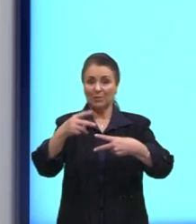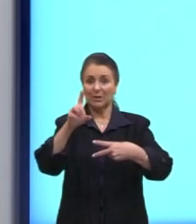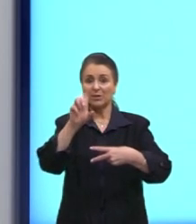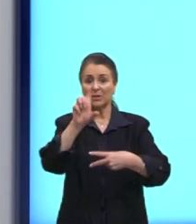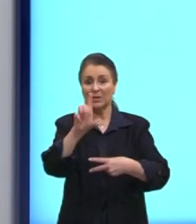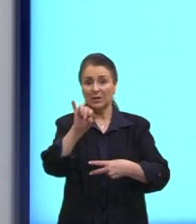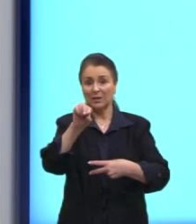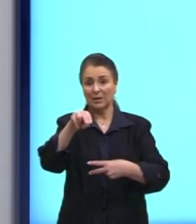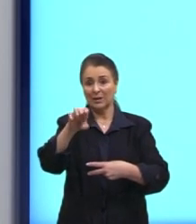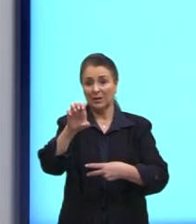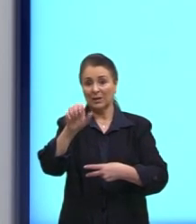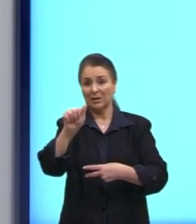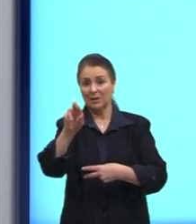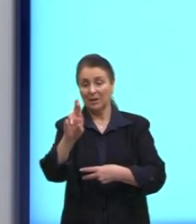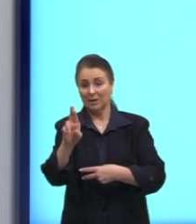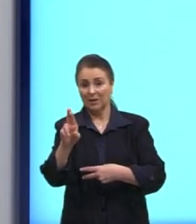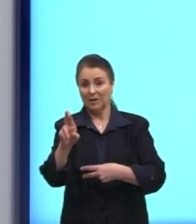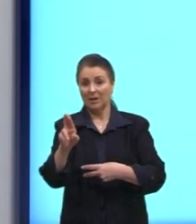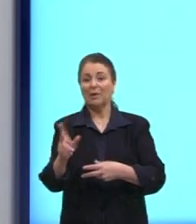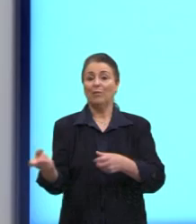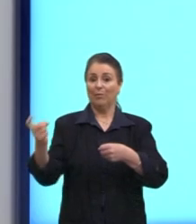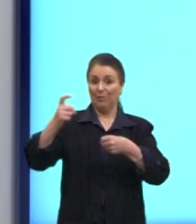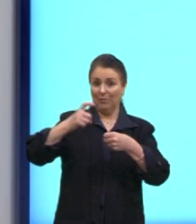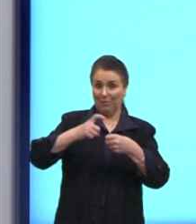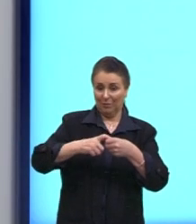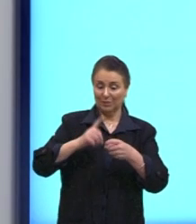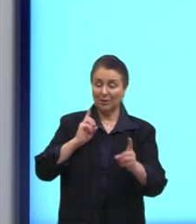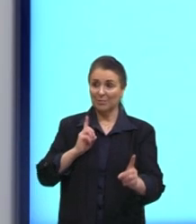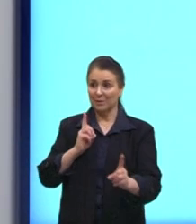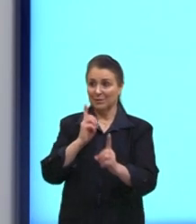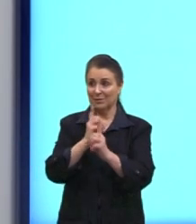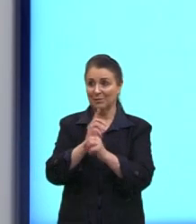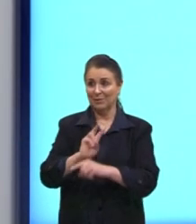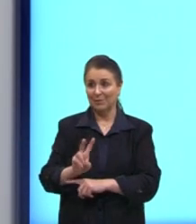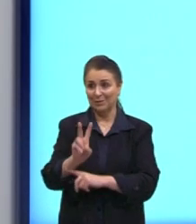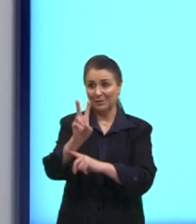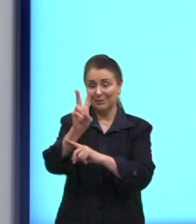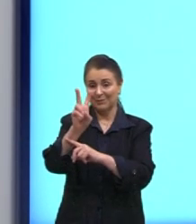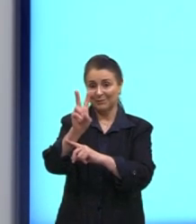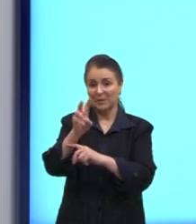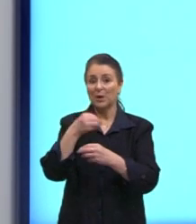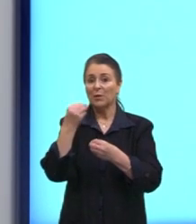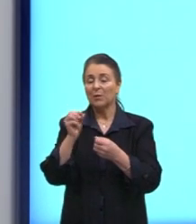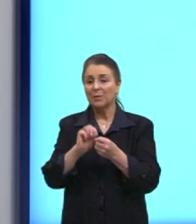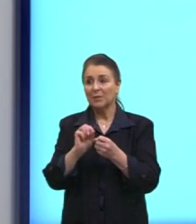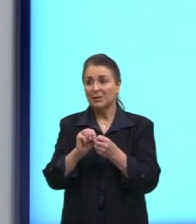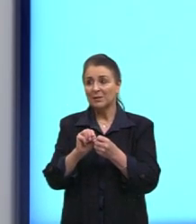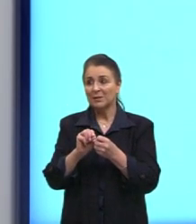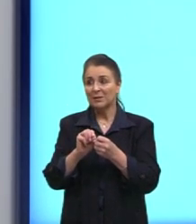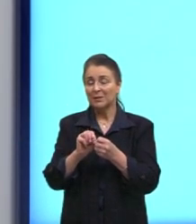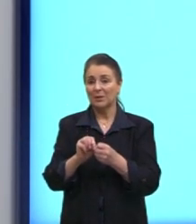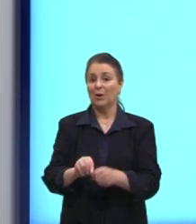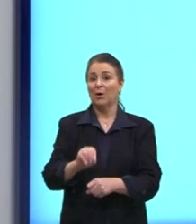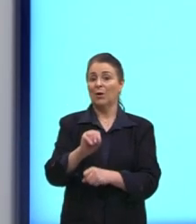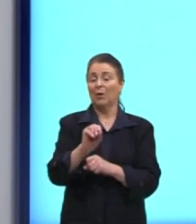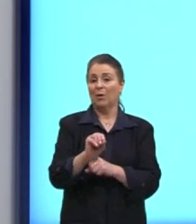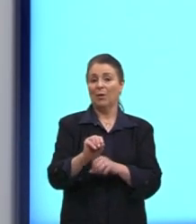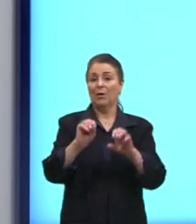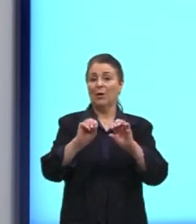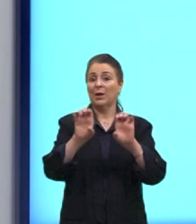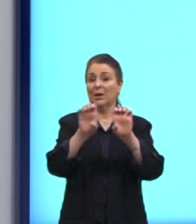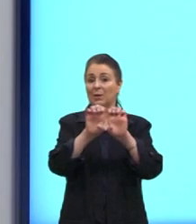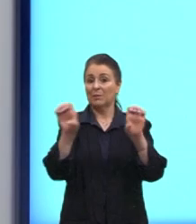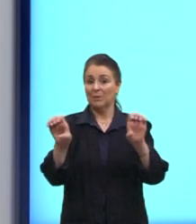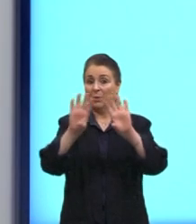nós vamos voltar e determinar o valorzinho do n tá como que a gente faz isso pega a equação reduzida